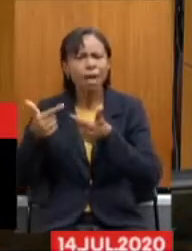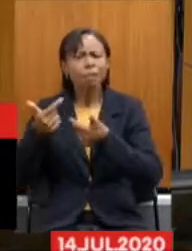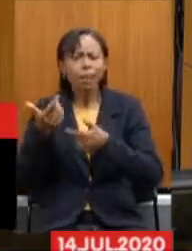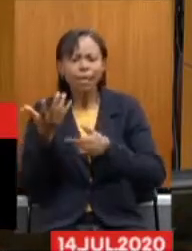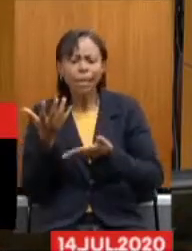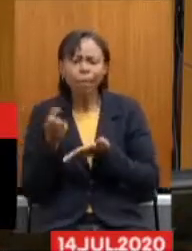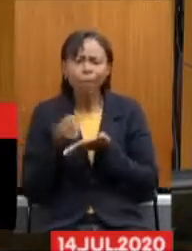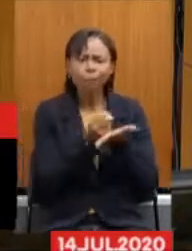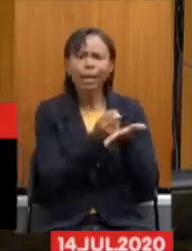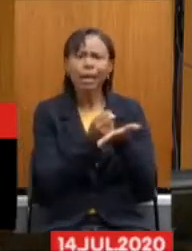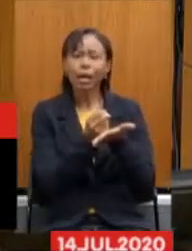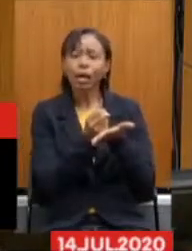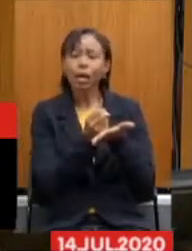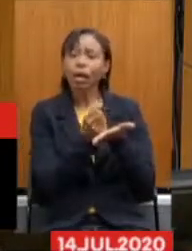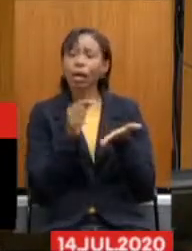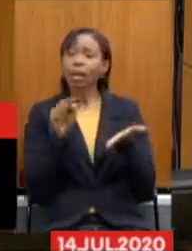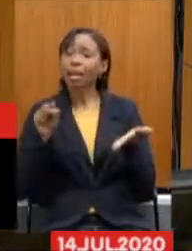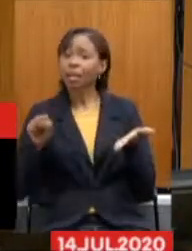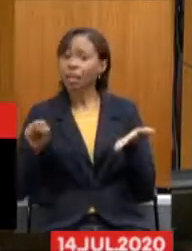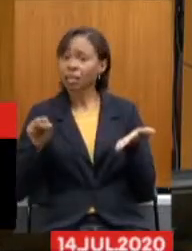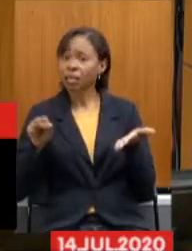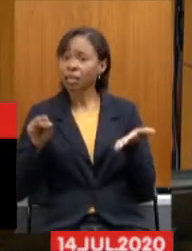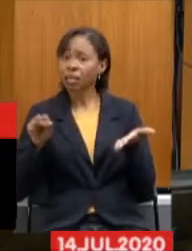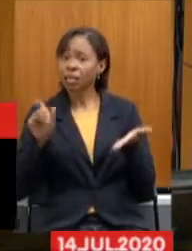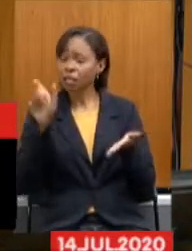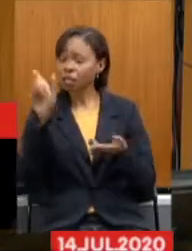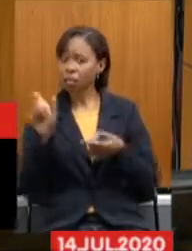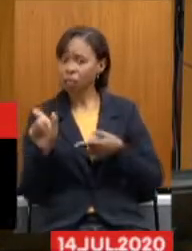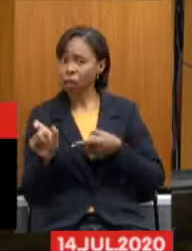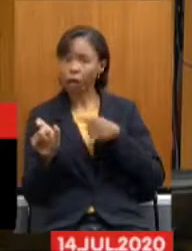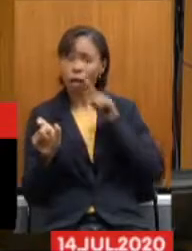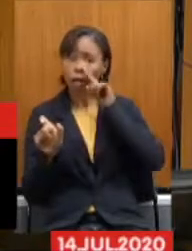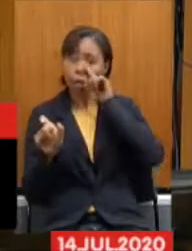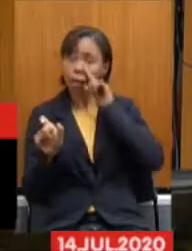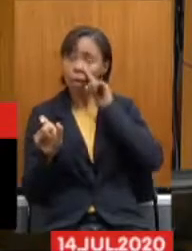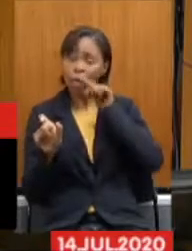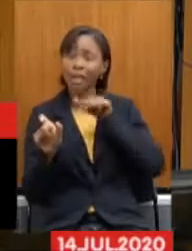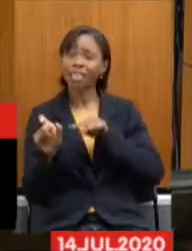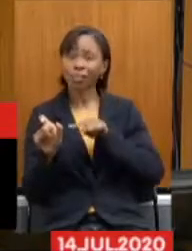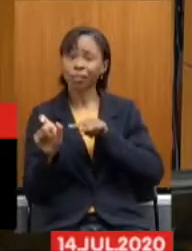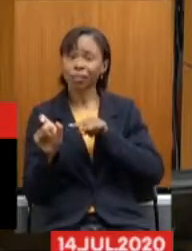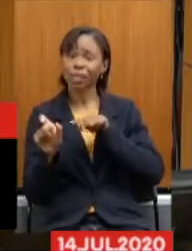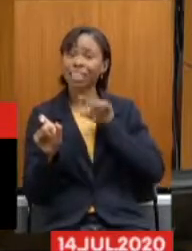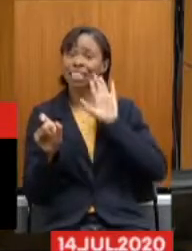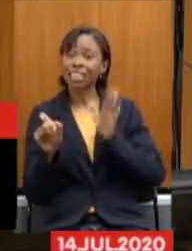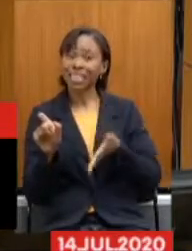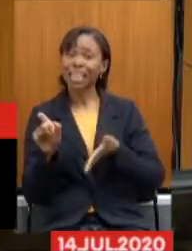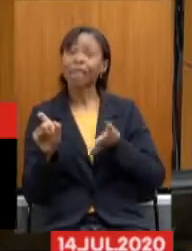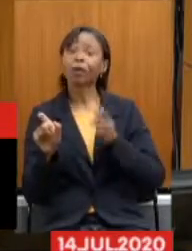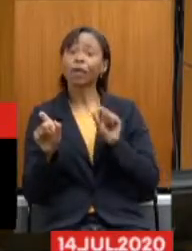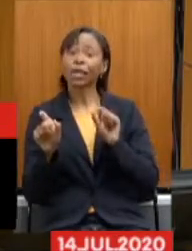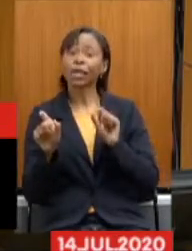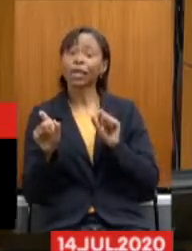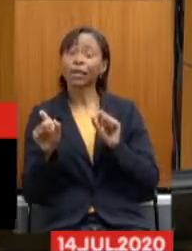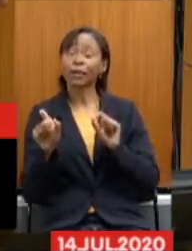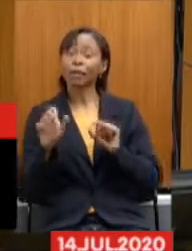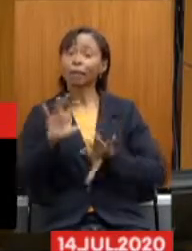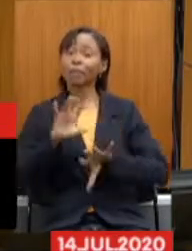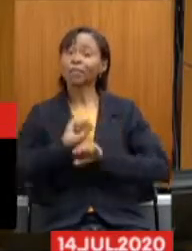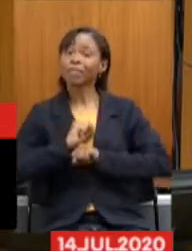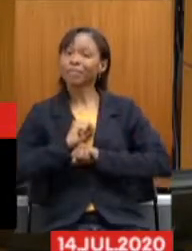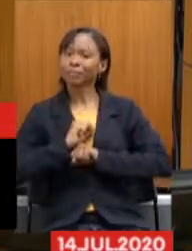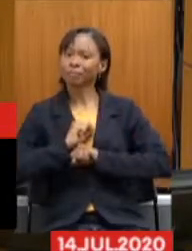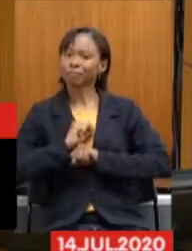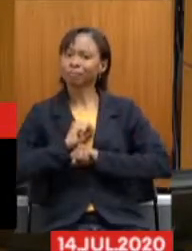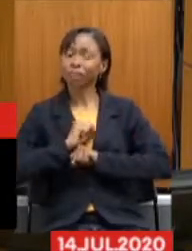ser um risco para vocês, porque ele está com o vírus, ele está contaminado, ele está sintomático,